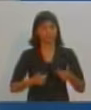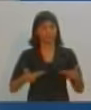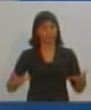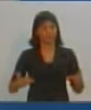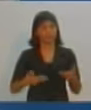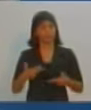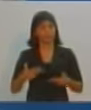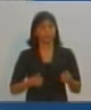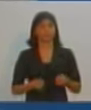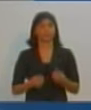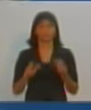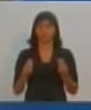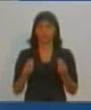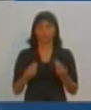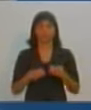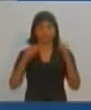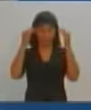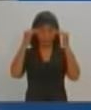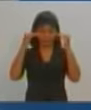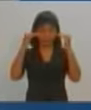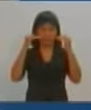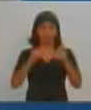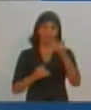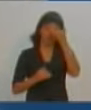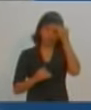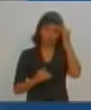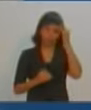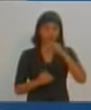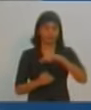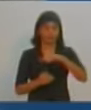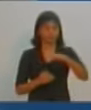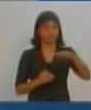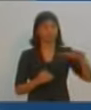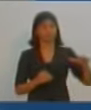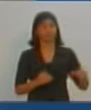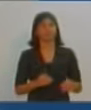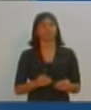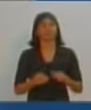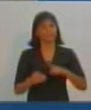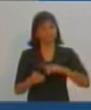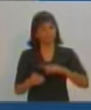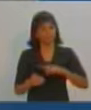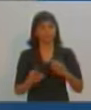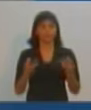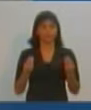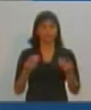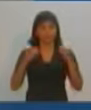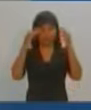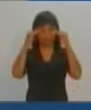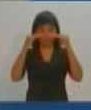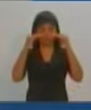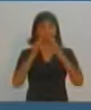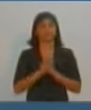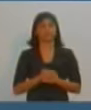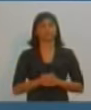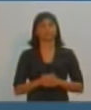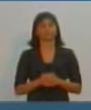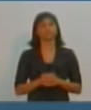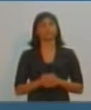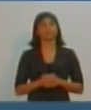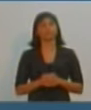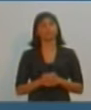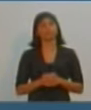operadoras de Prudente já operam ele em outras cidades. E nós vamos, esse transporte coletivo rodoviário em Prudente será